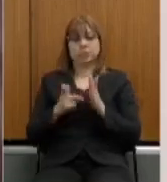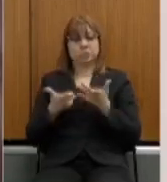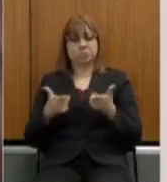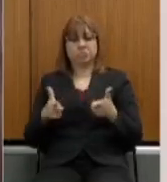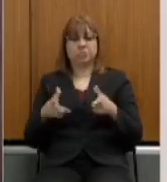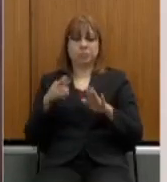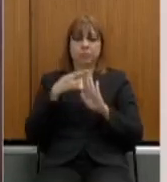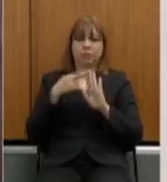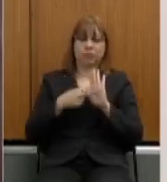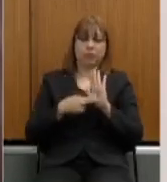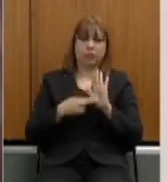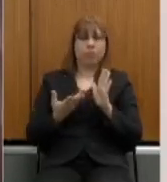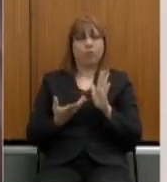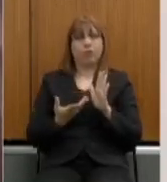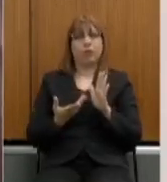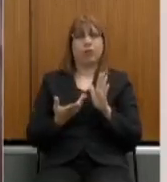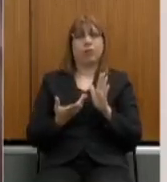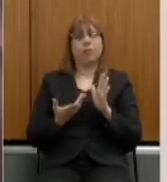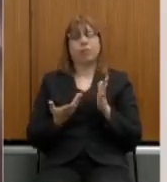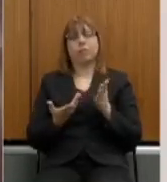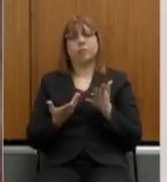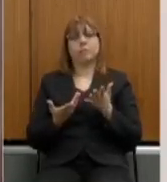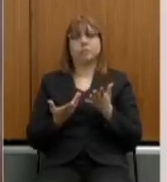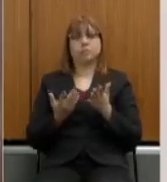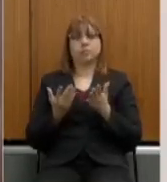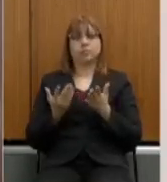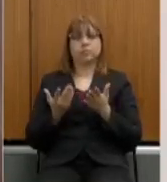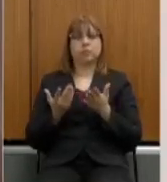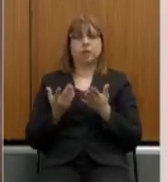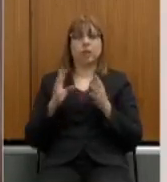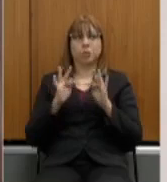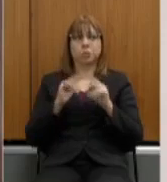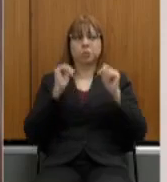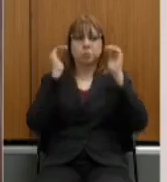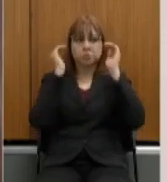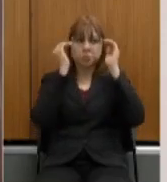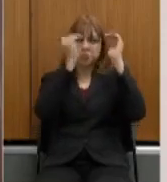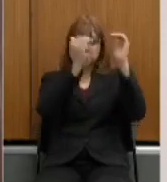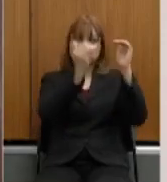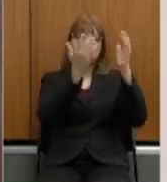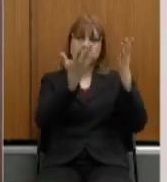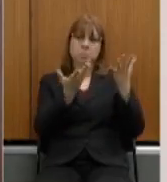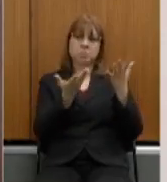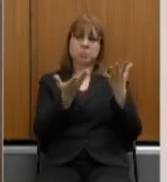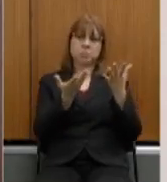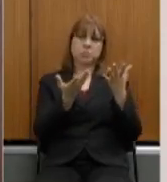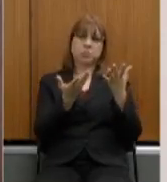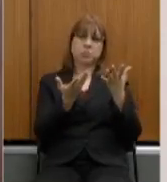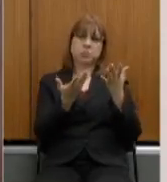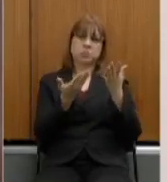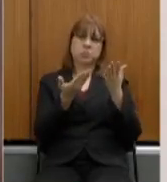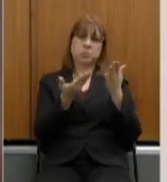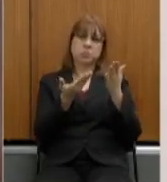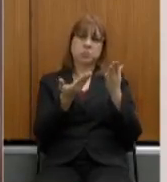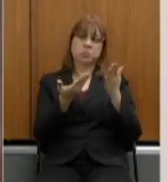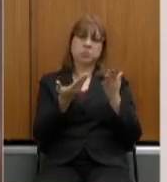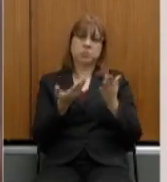todas as normas ficariam sob a batuta da Câmara